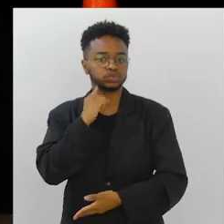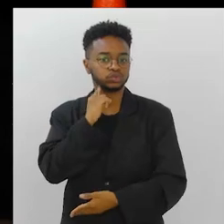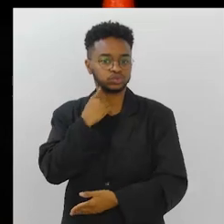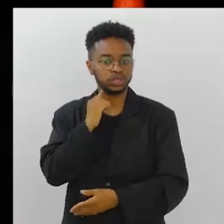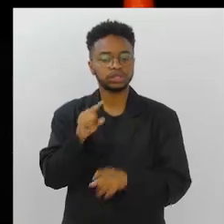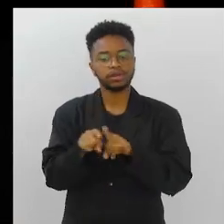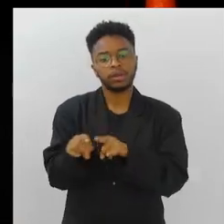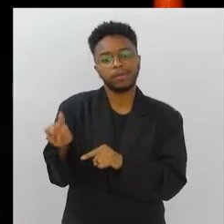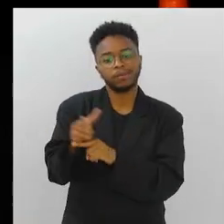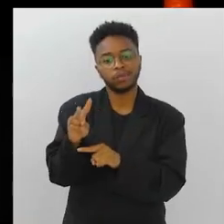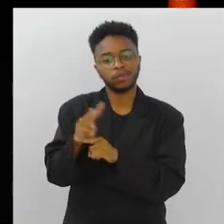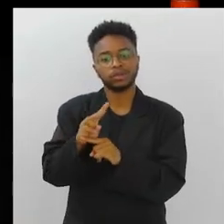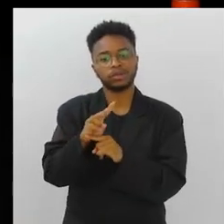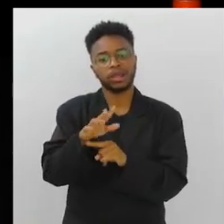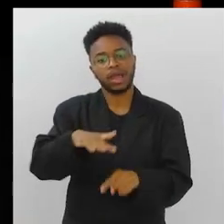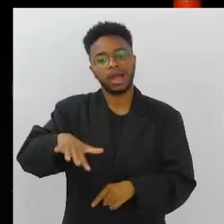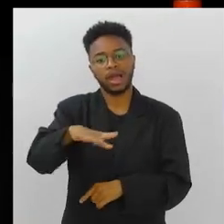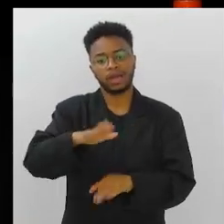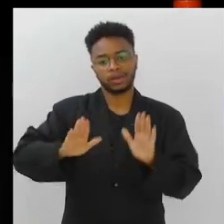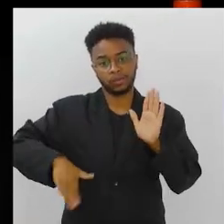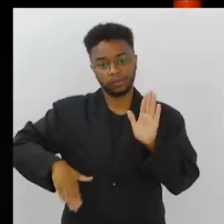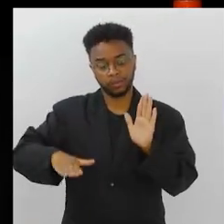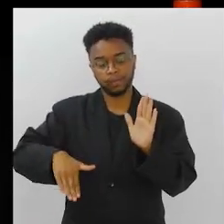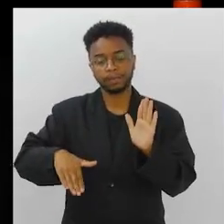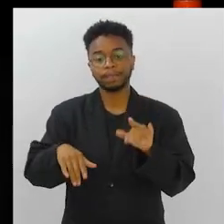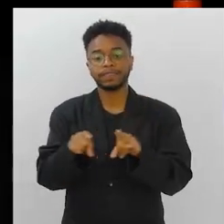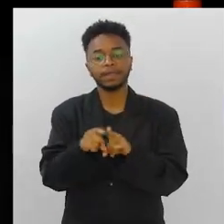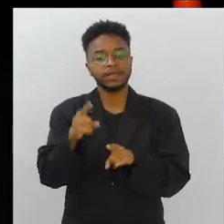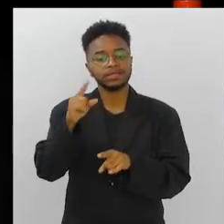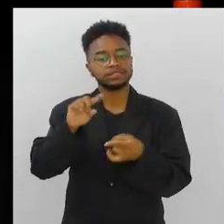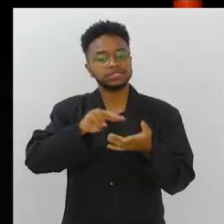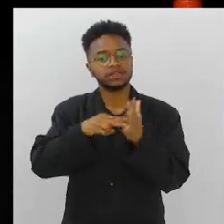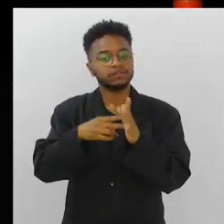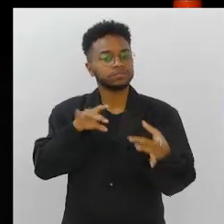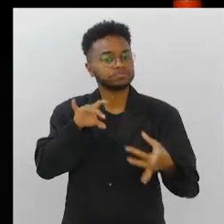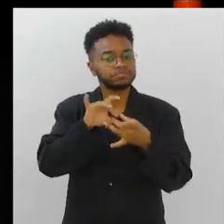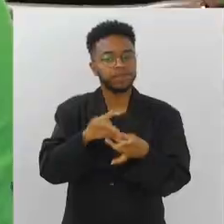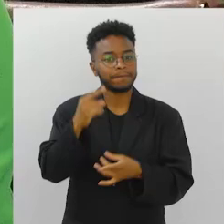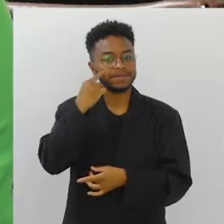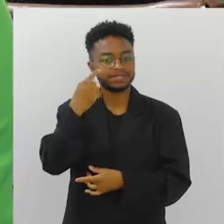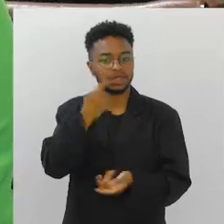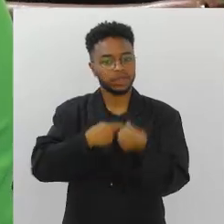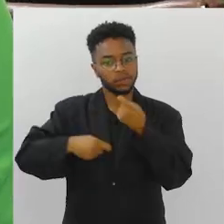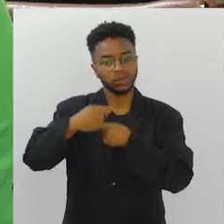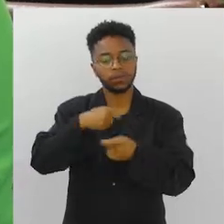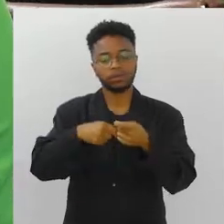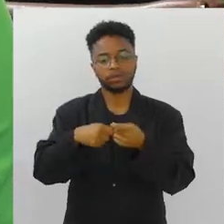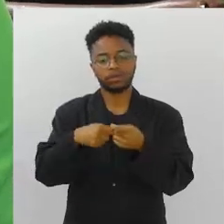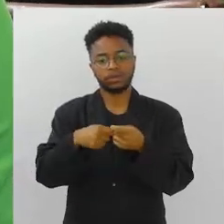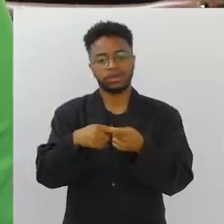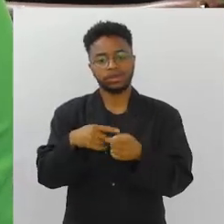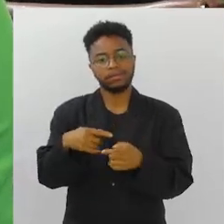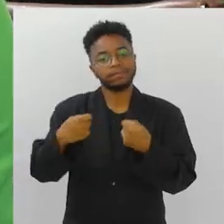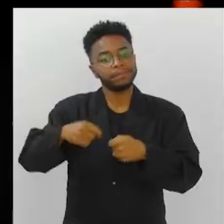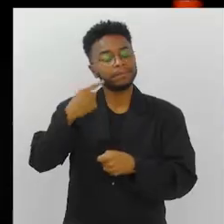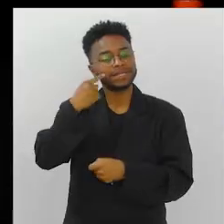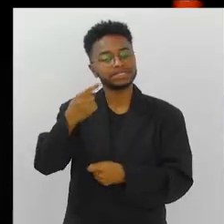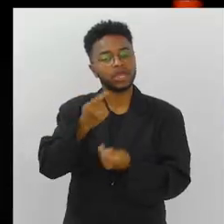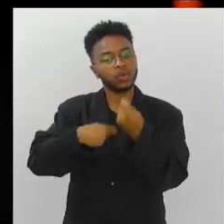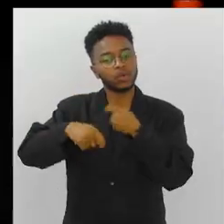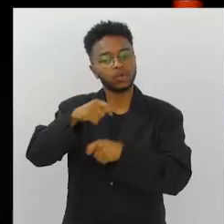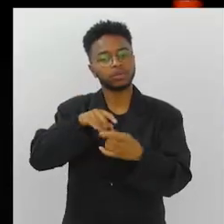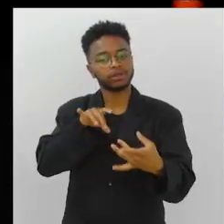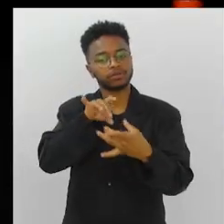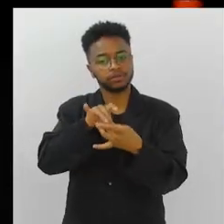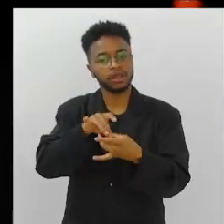do mar, na preservação dos ambientes marinhos, é pensar em economia. É pensar, na verdade, em uma economia